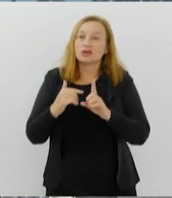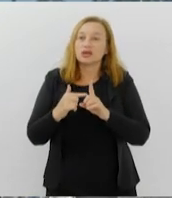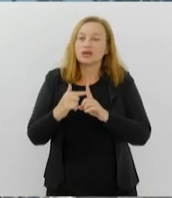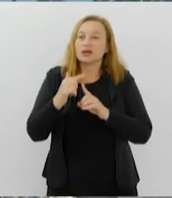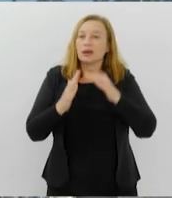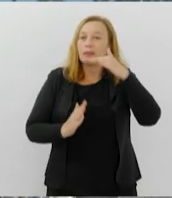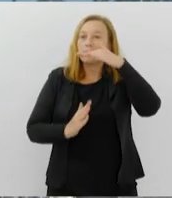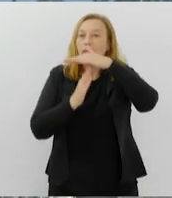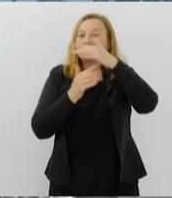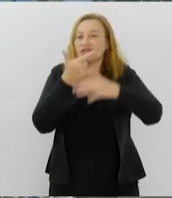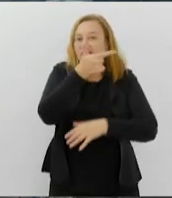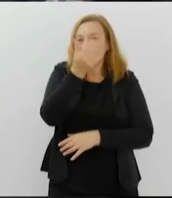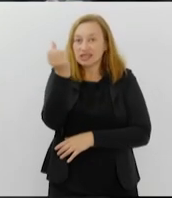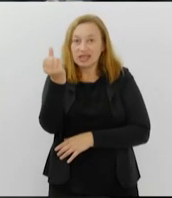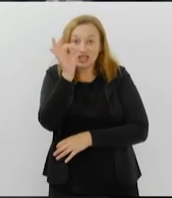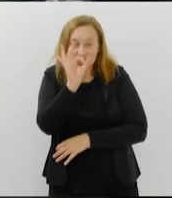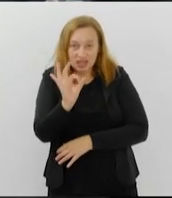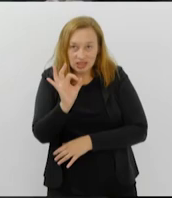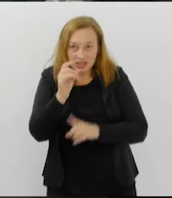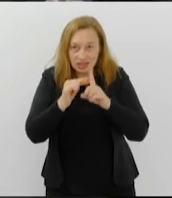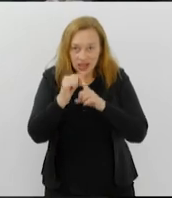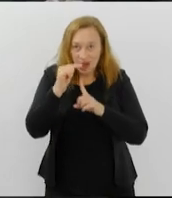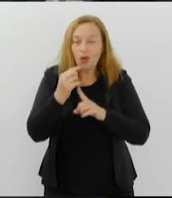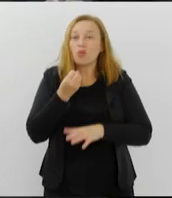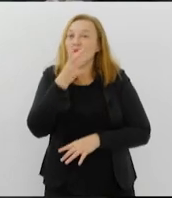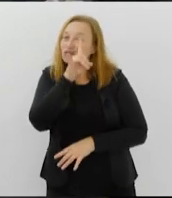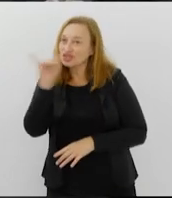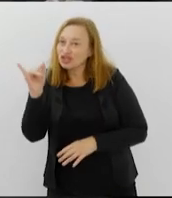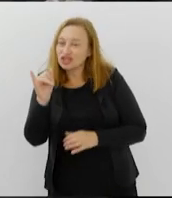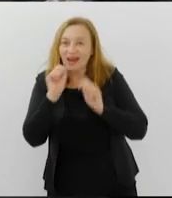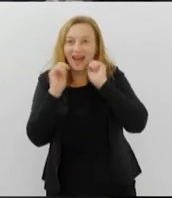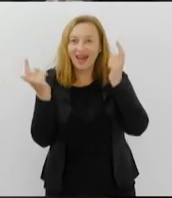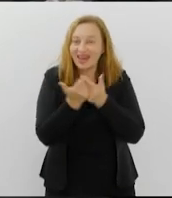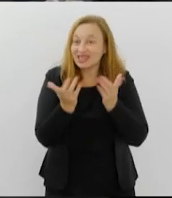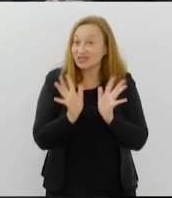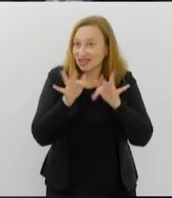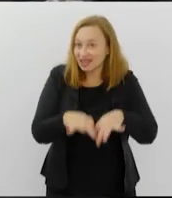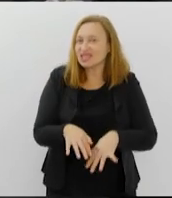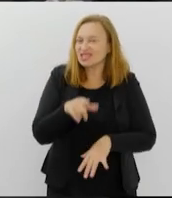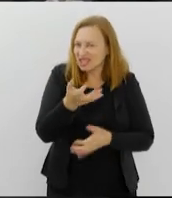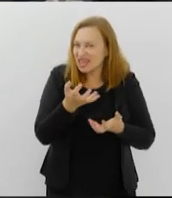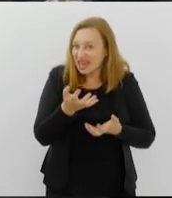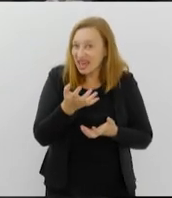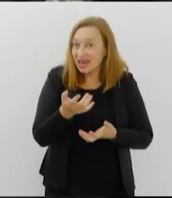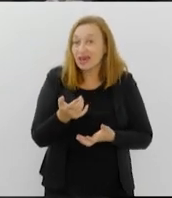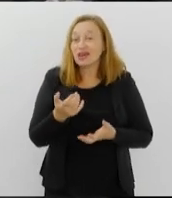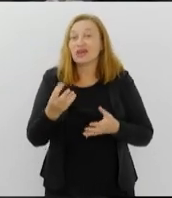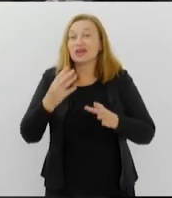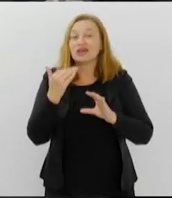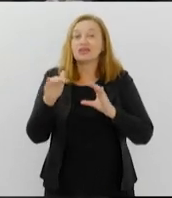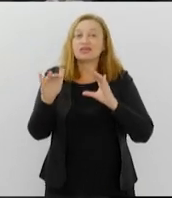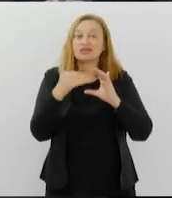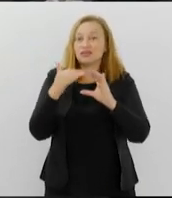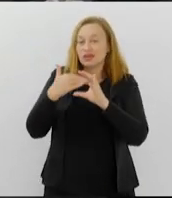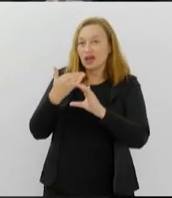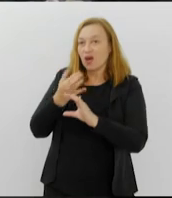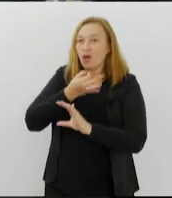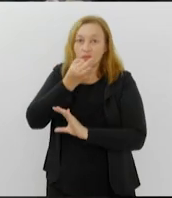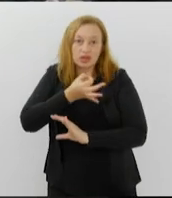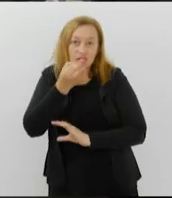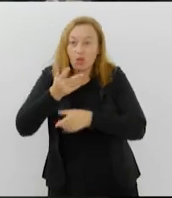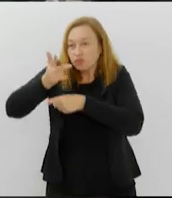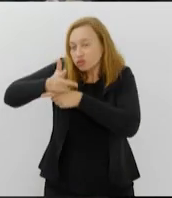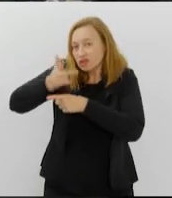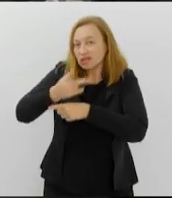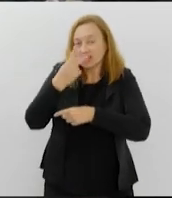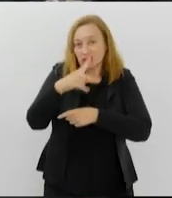26 graus. O Bom Dia Alerj termina aqui. Se você quiser enviar sugestões ou vídeos aí